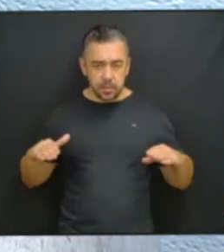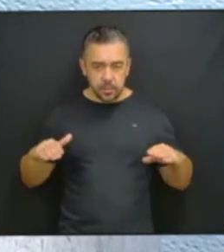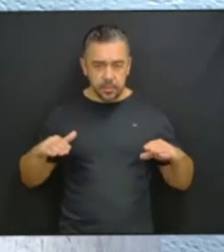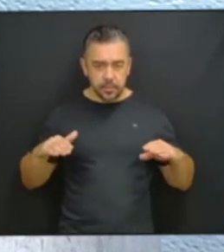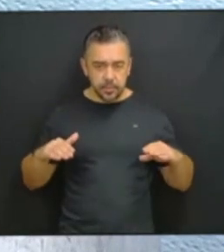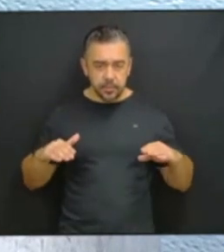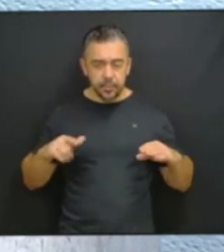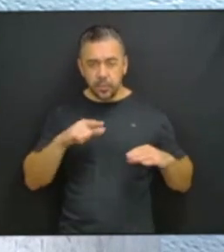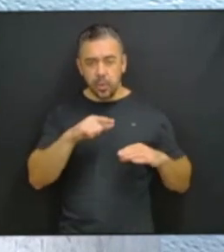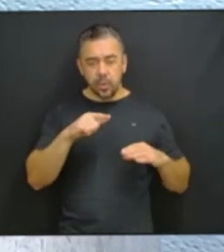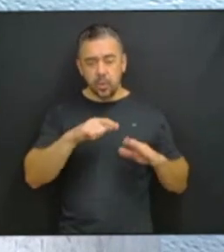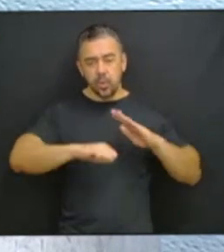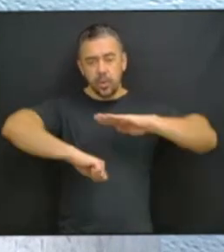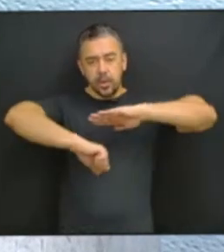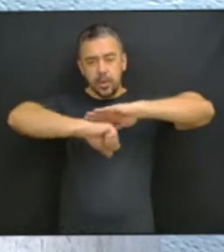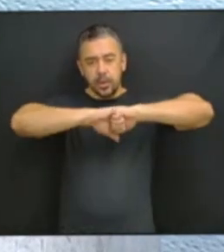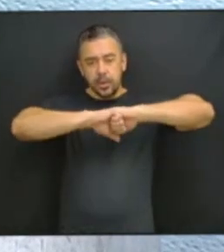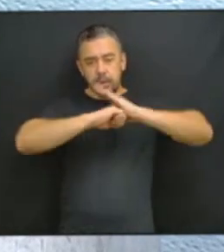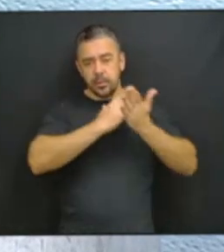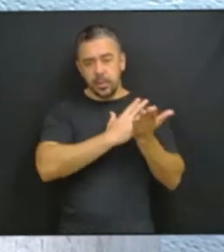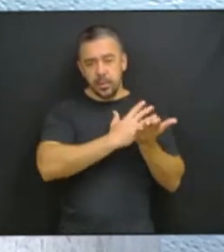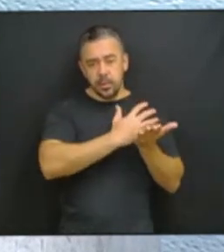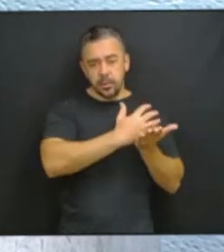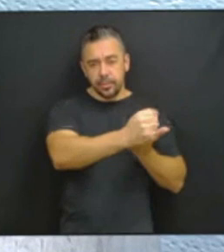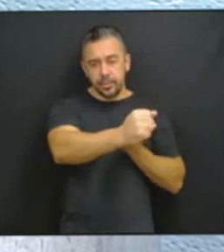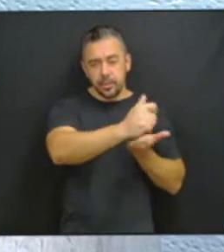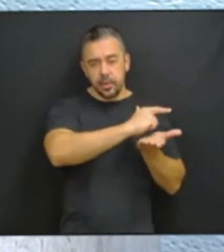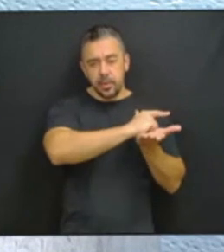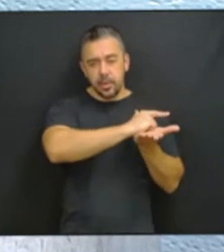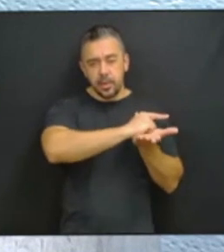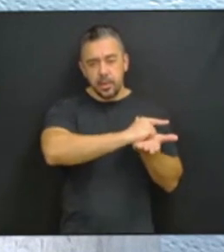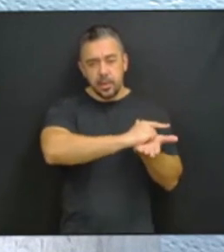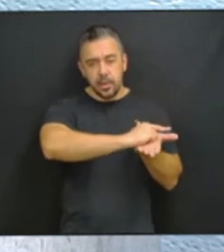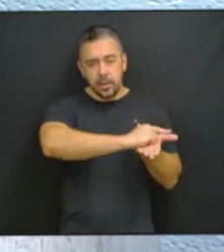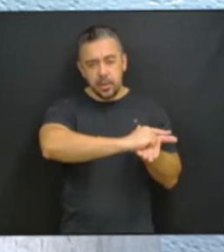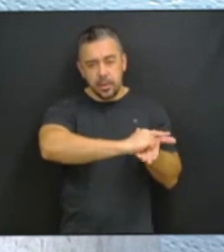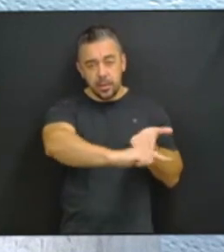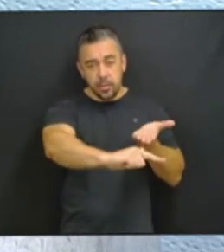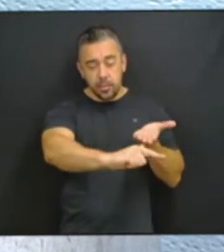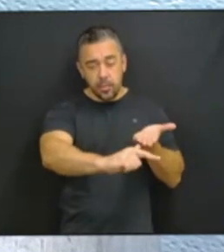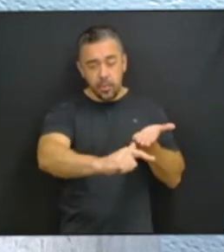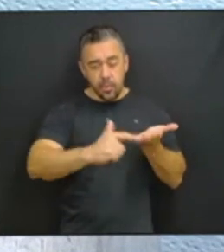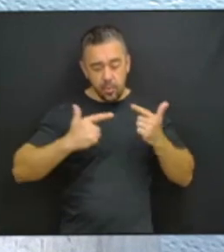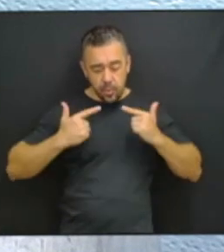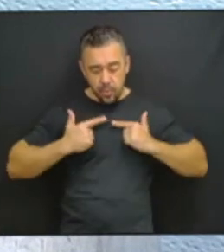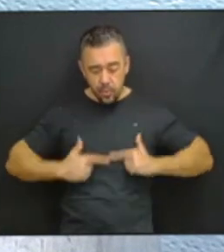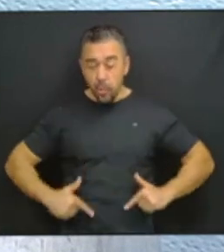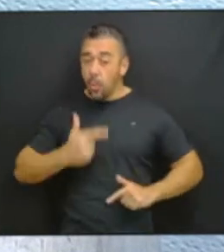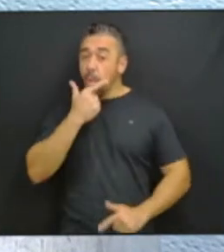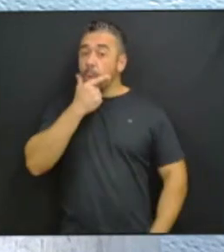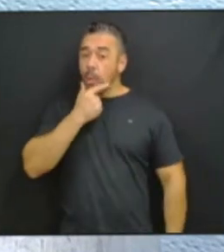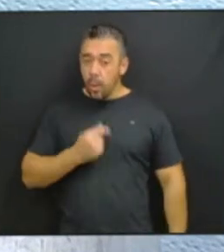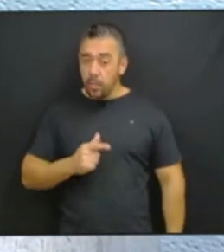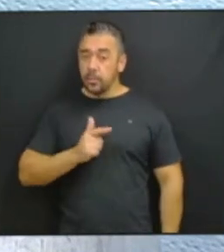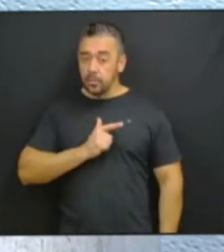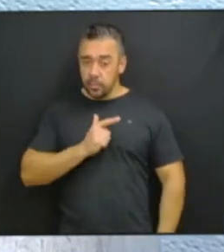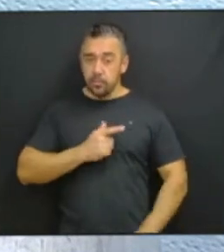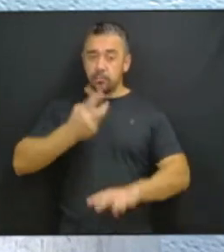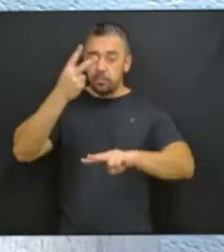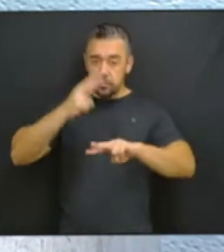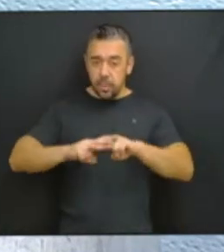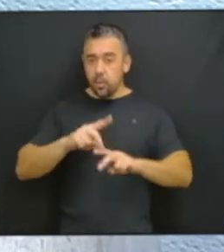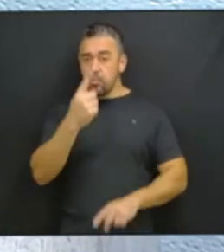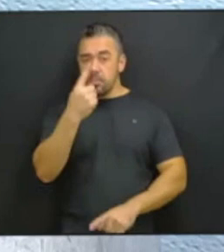prescreveram e limpou-se a ficha de um homem condenado, não uma vez,